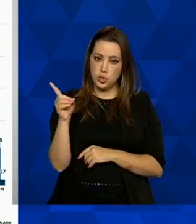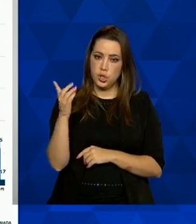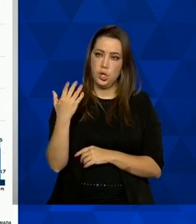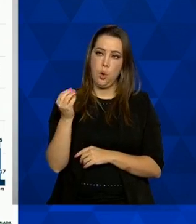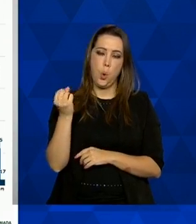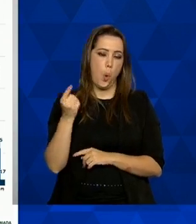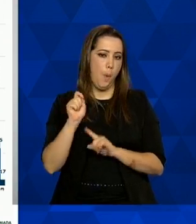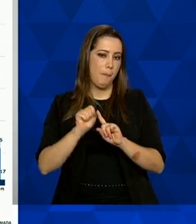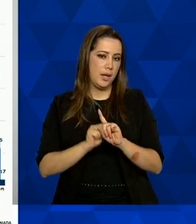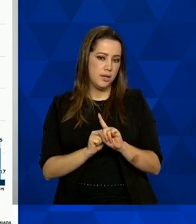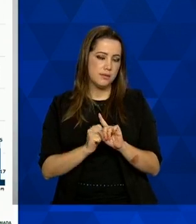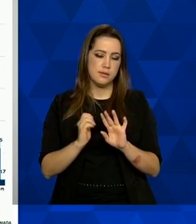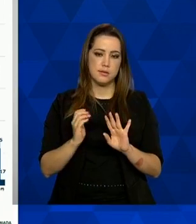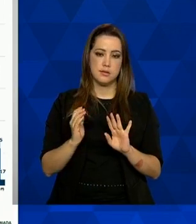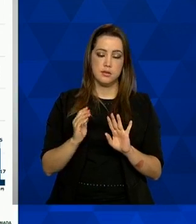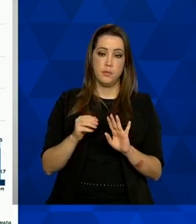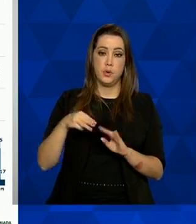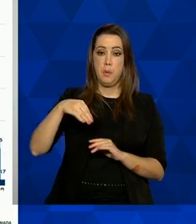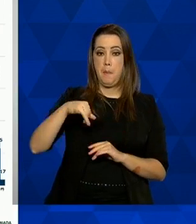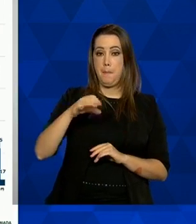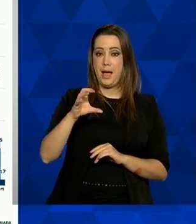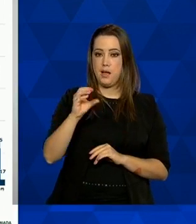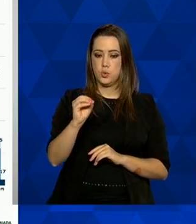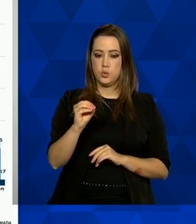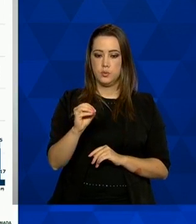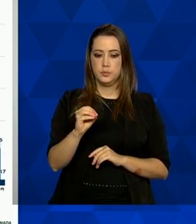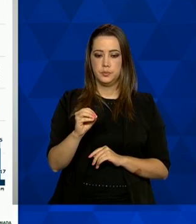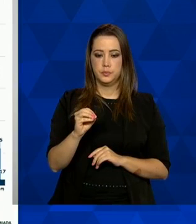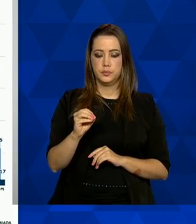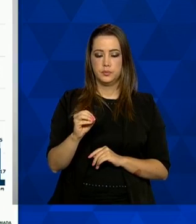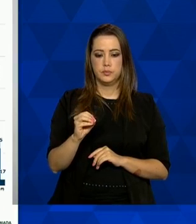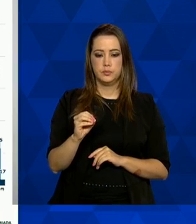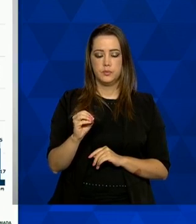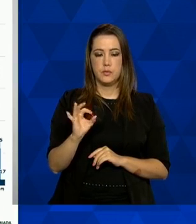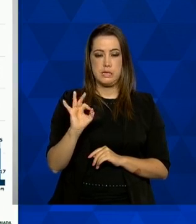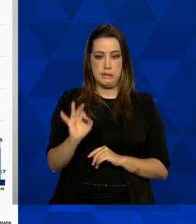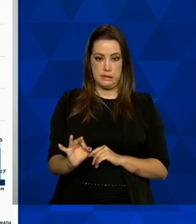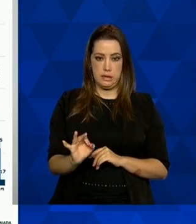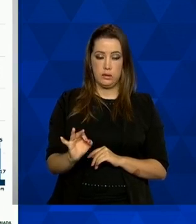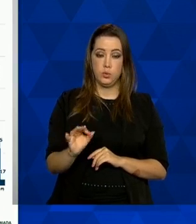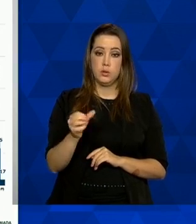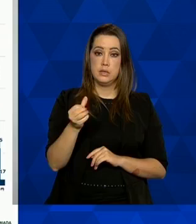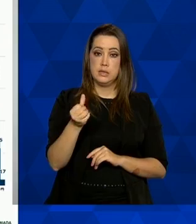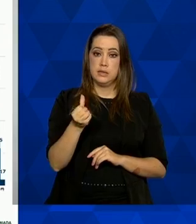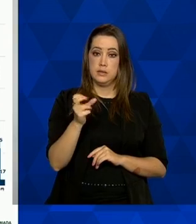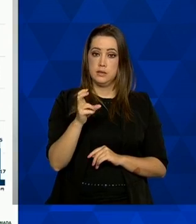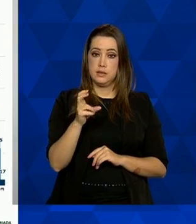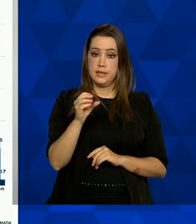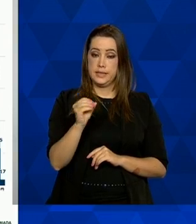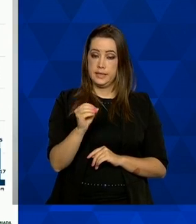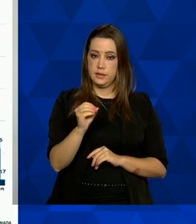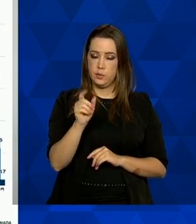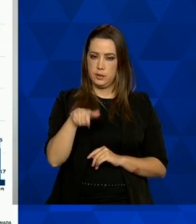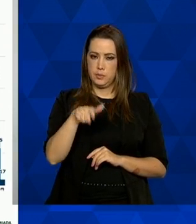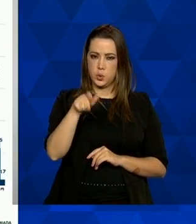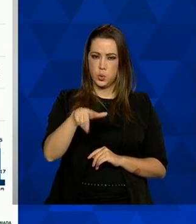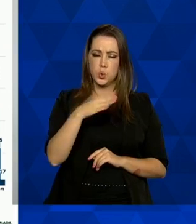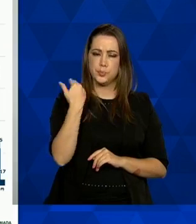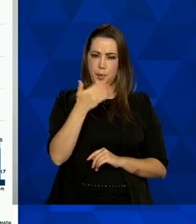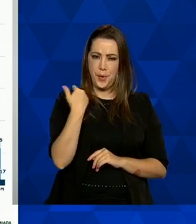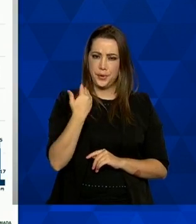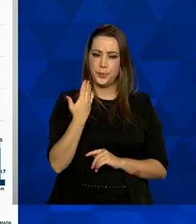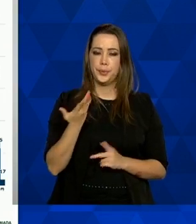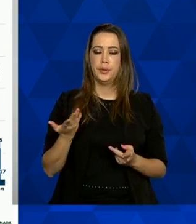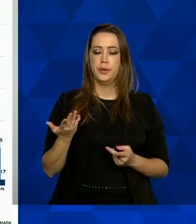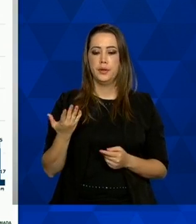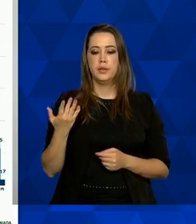por mês então em março nós foram confirmados 650 óbitos por covid em abril